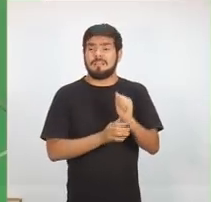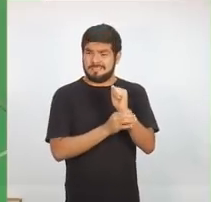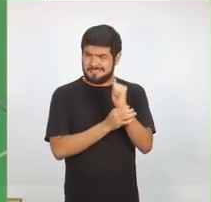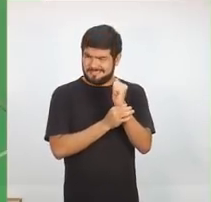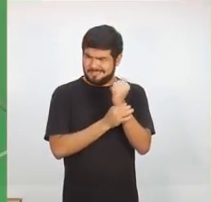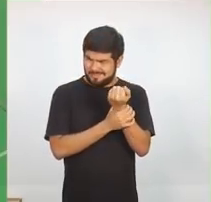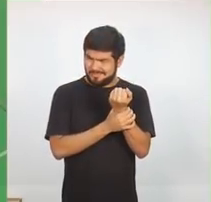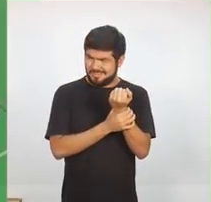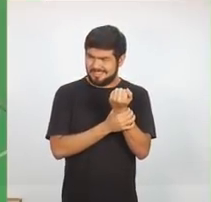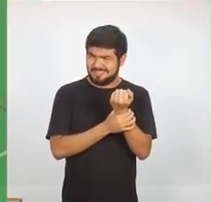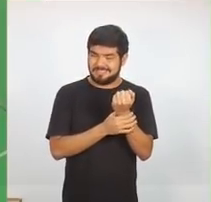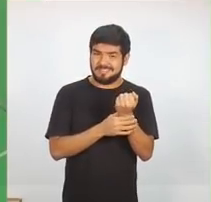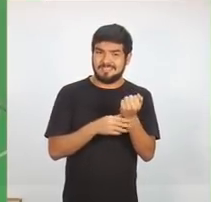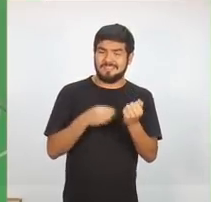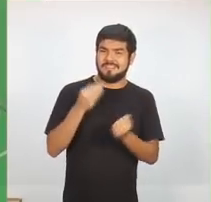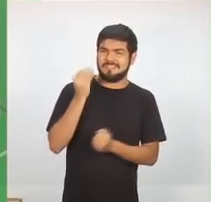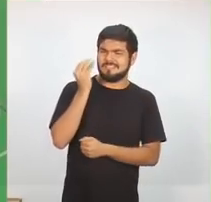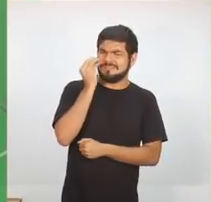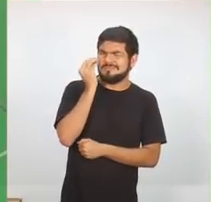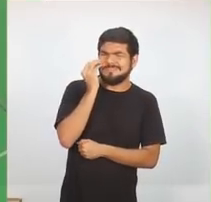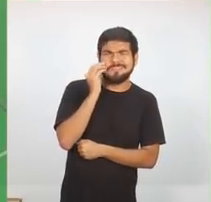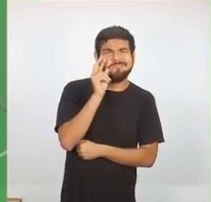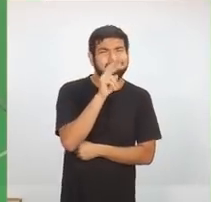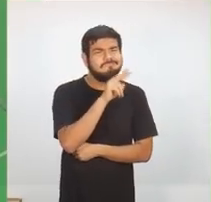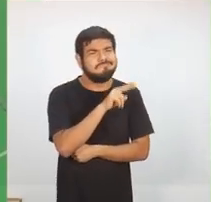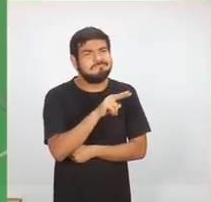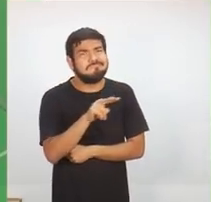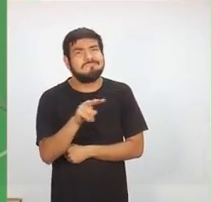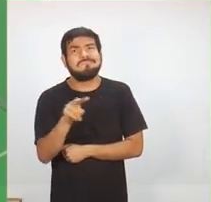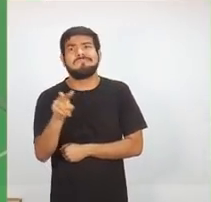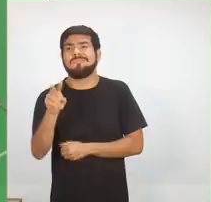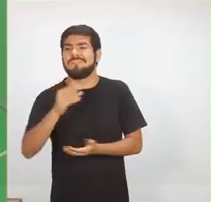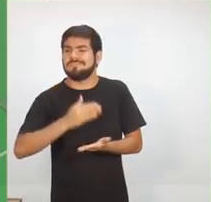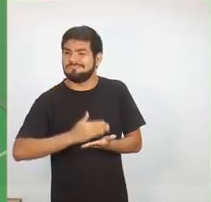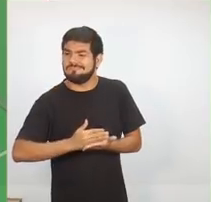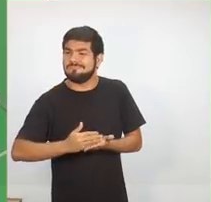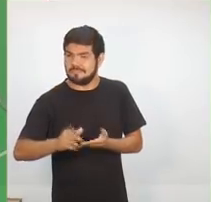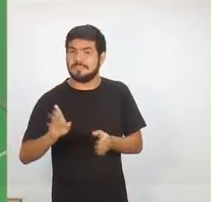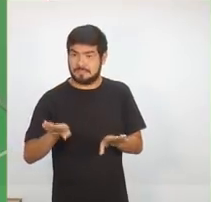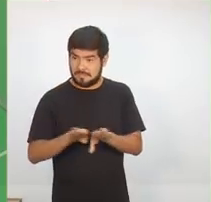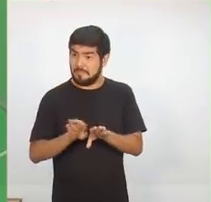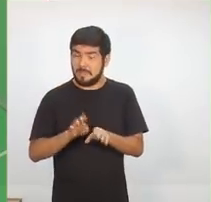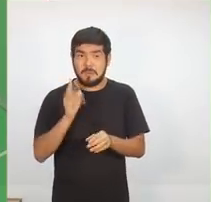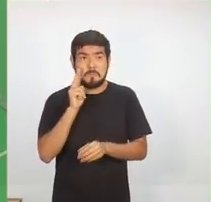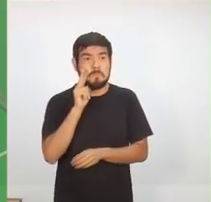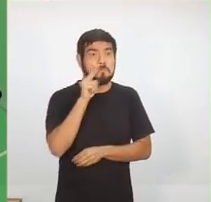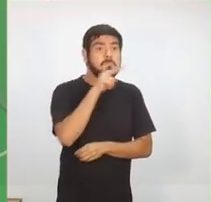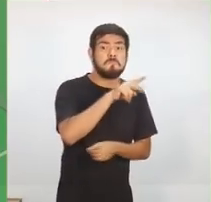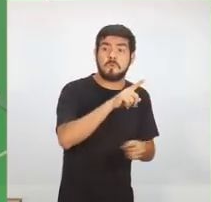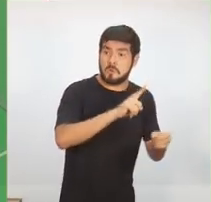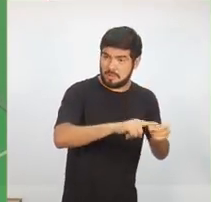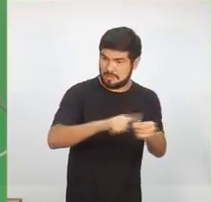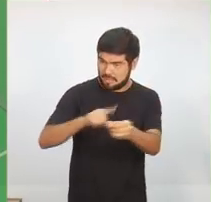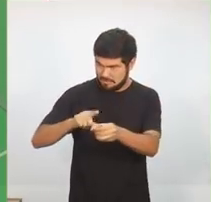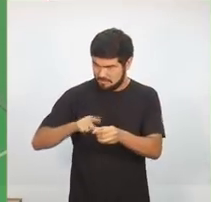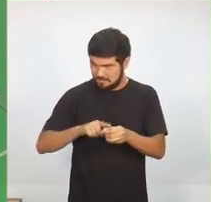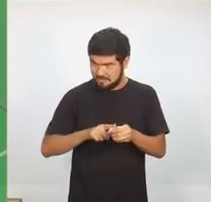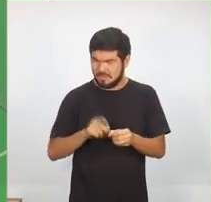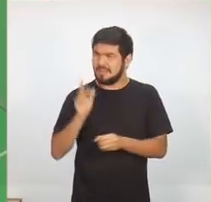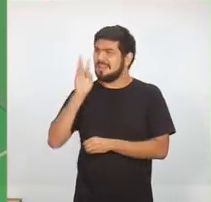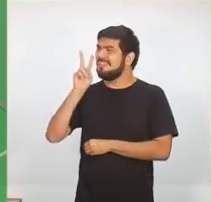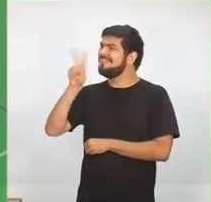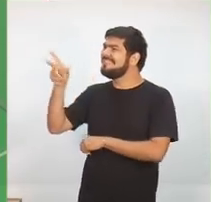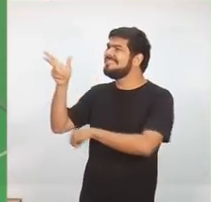pública, nós temos vivenciado ela por já ter percorrido também os municípios, vendo que ela, como foi mostrado aí no nosso vídeo,